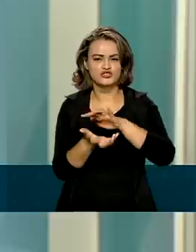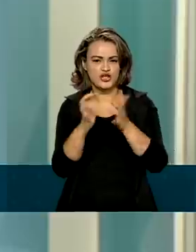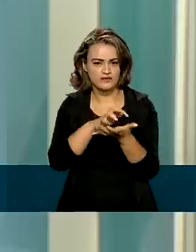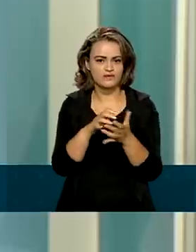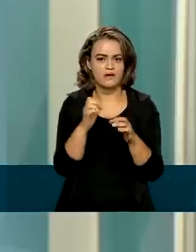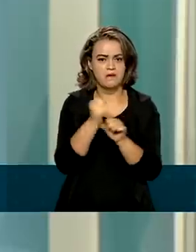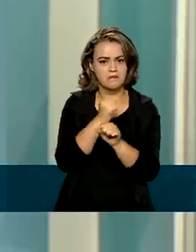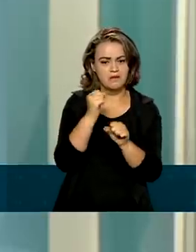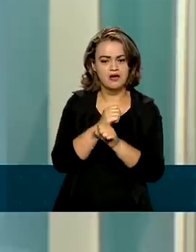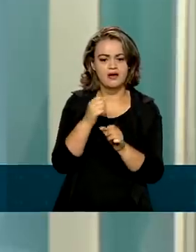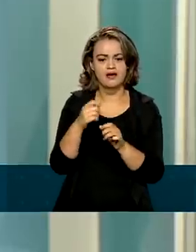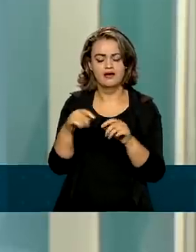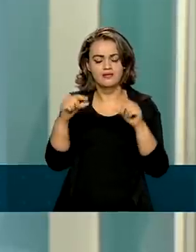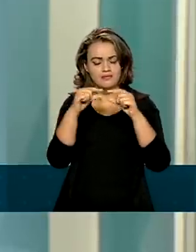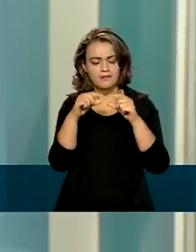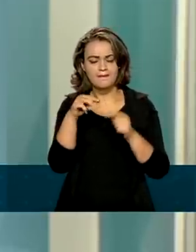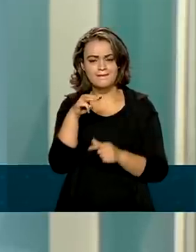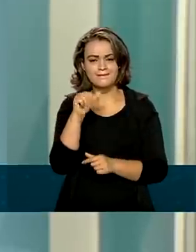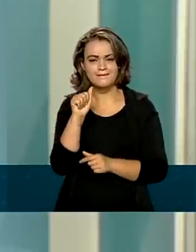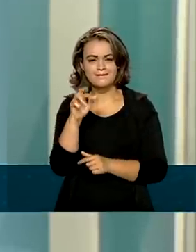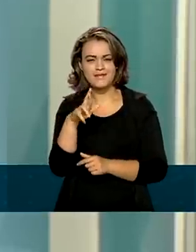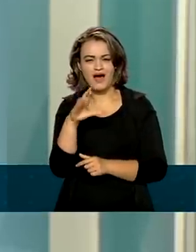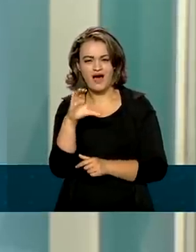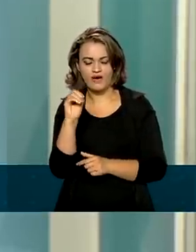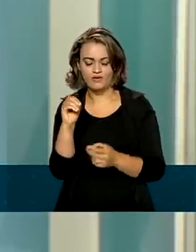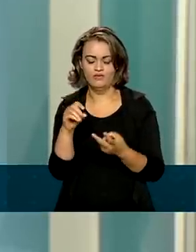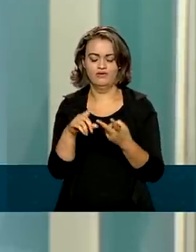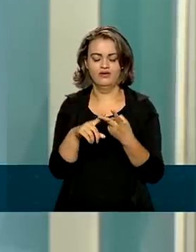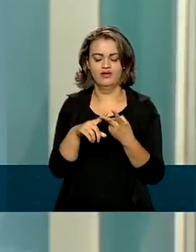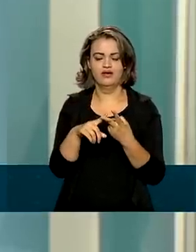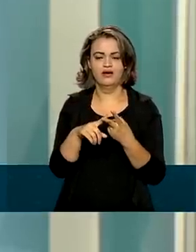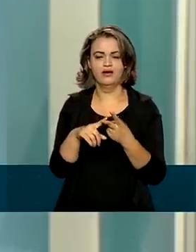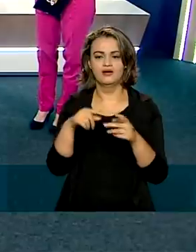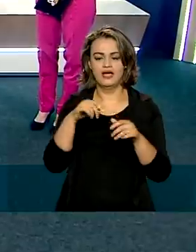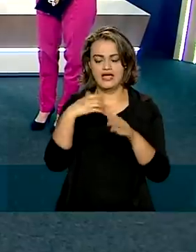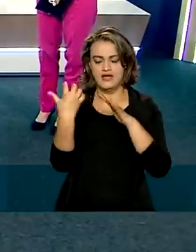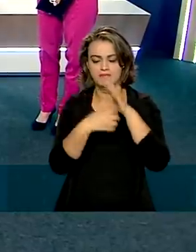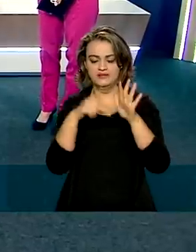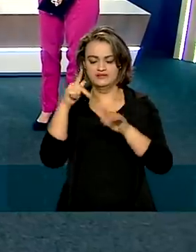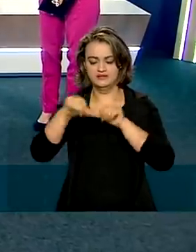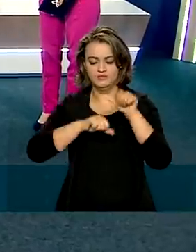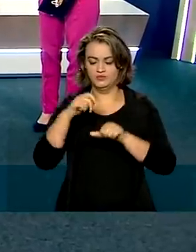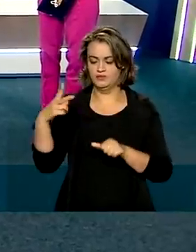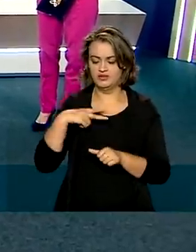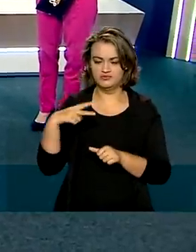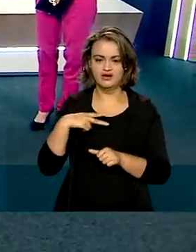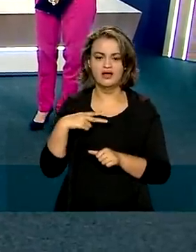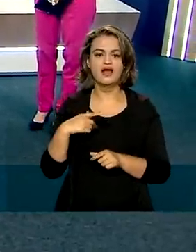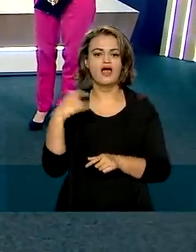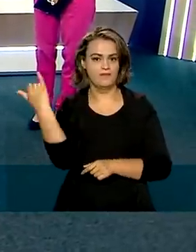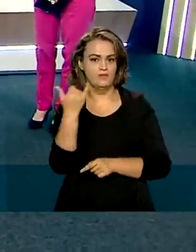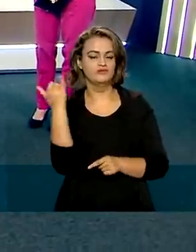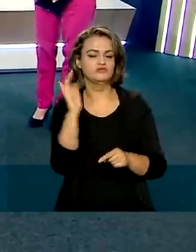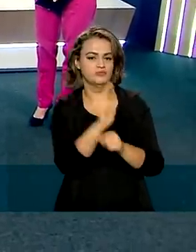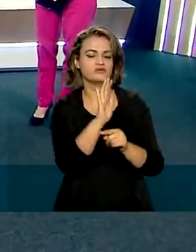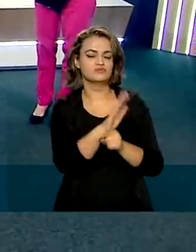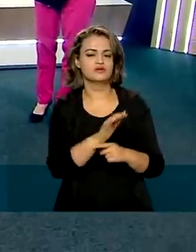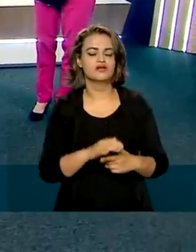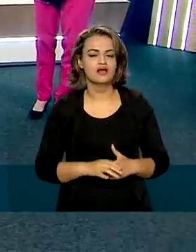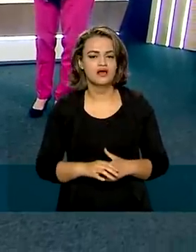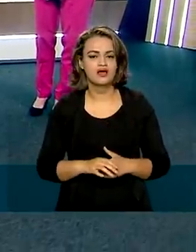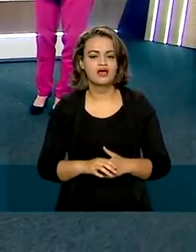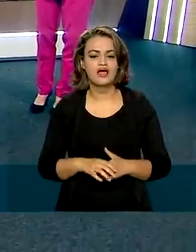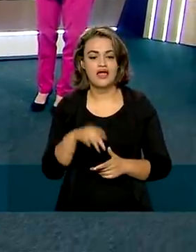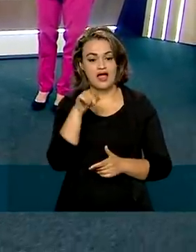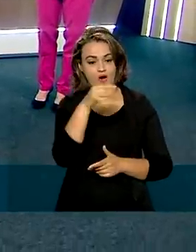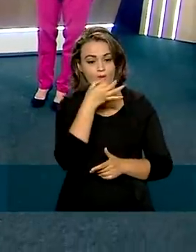e dos marcos regulatórios no Congresso e as privatizações são fundamentais para o país. Na avaliação de